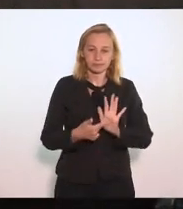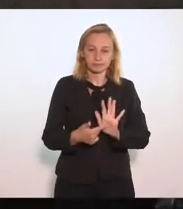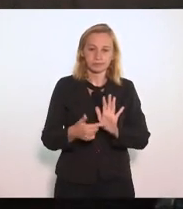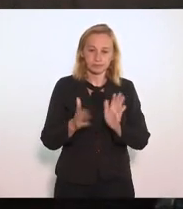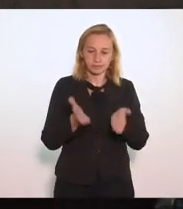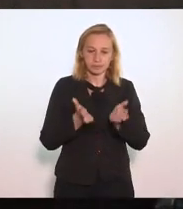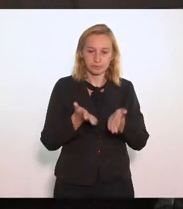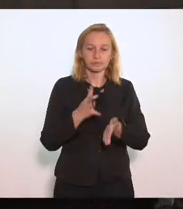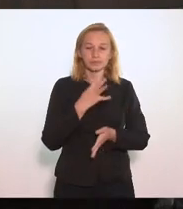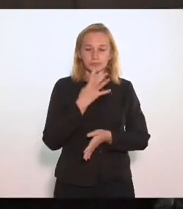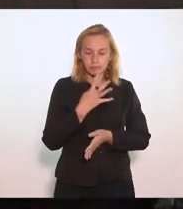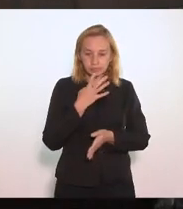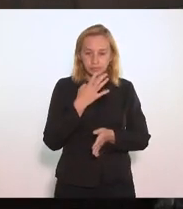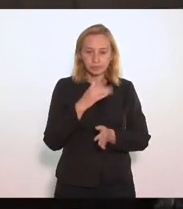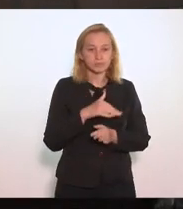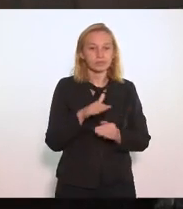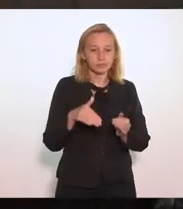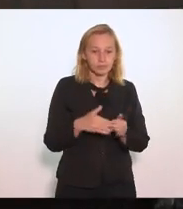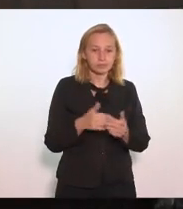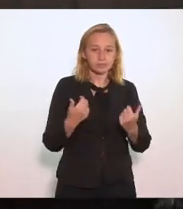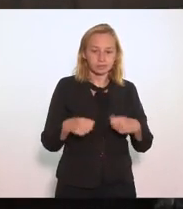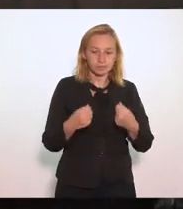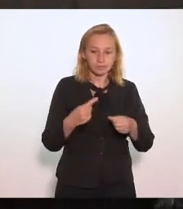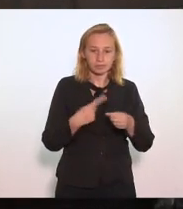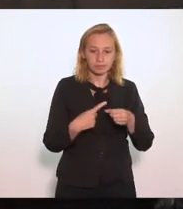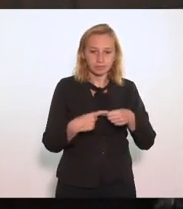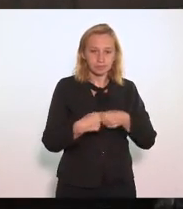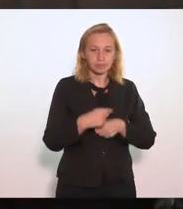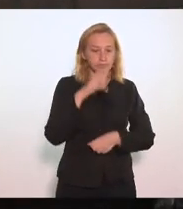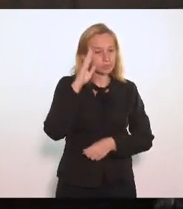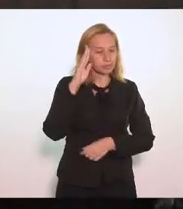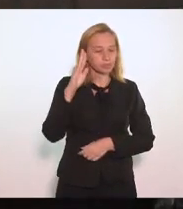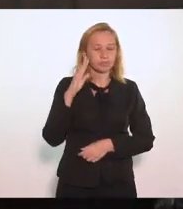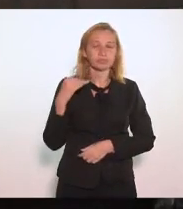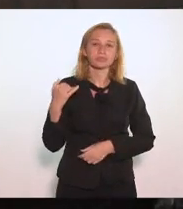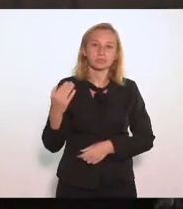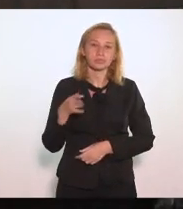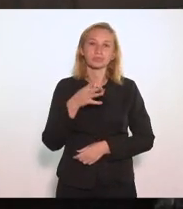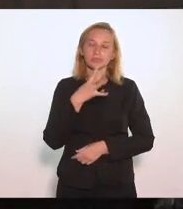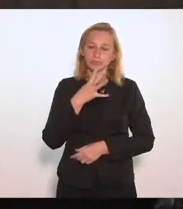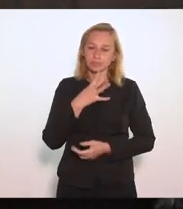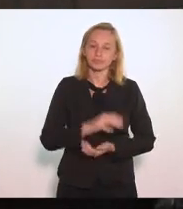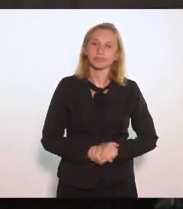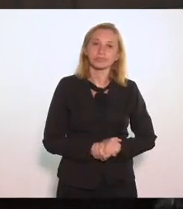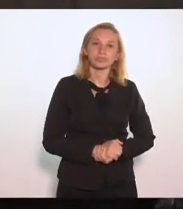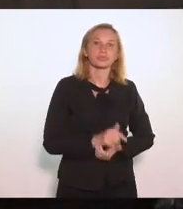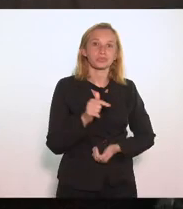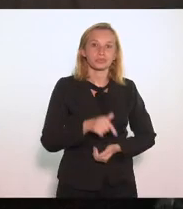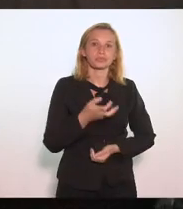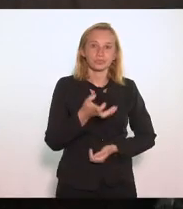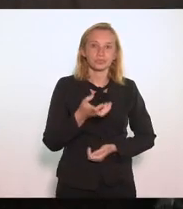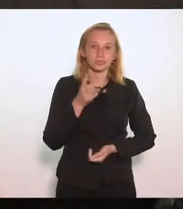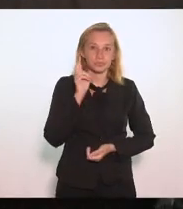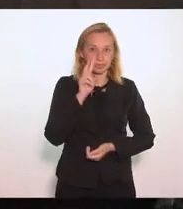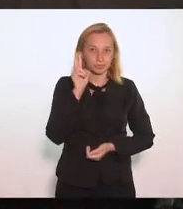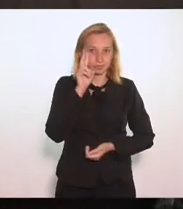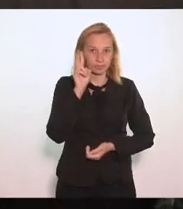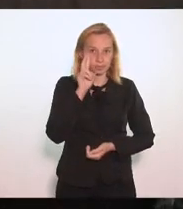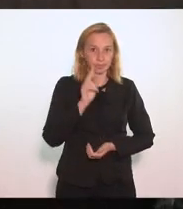Reconhece Essa titularidade Dos municípios E é fundamental Esse reconhecimento E aqui Eu quero recordar